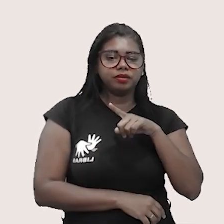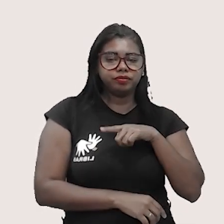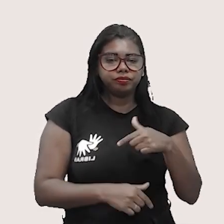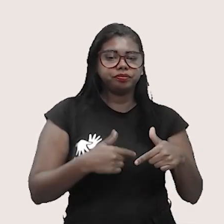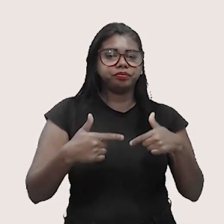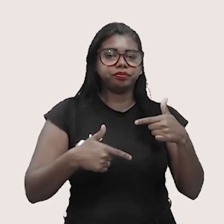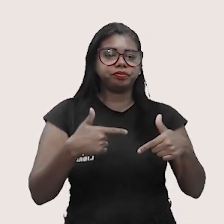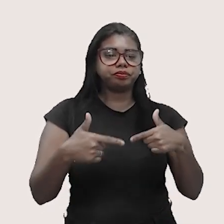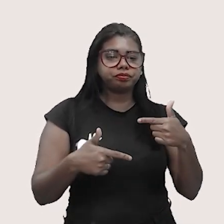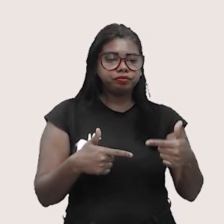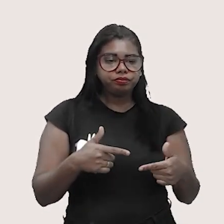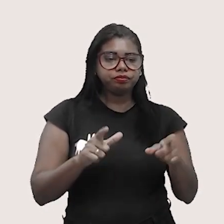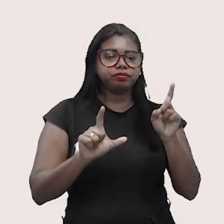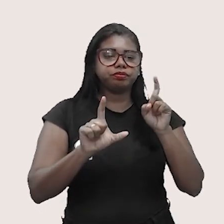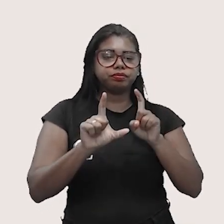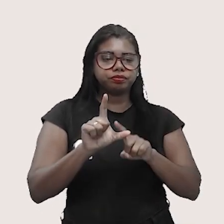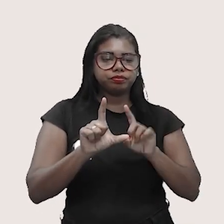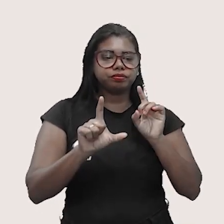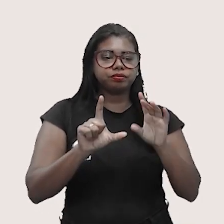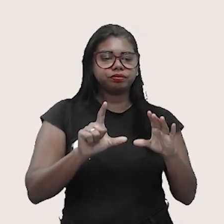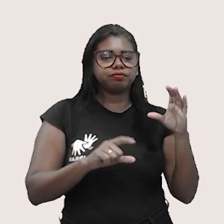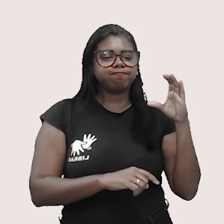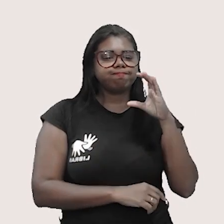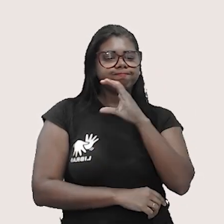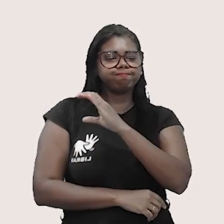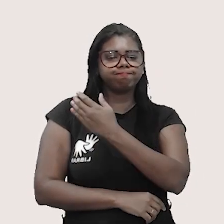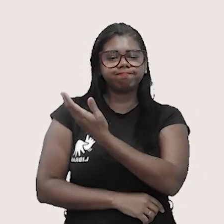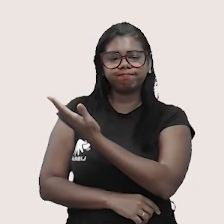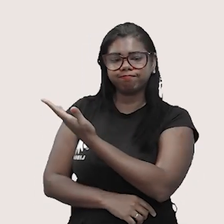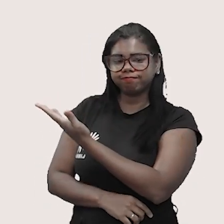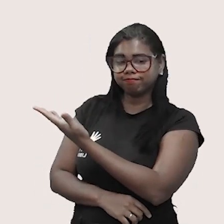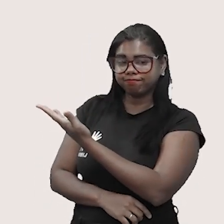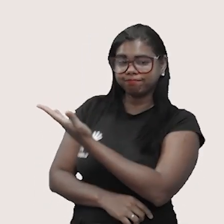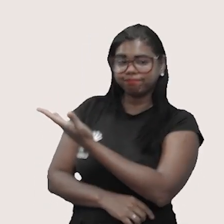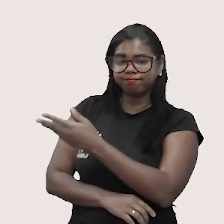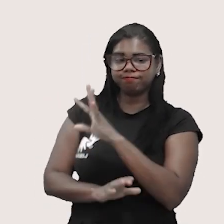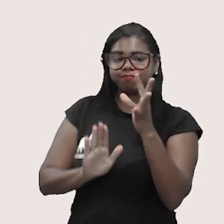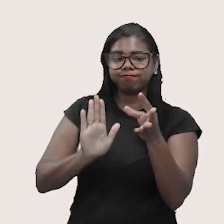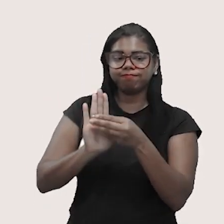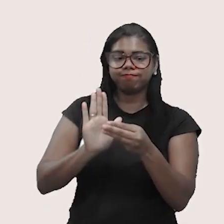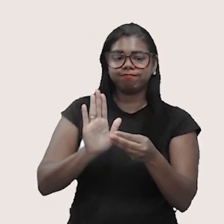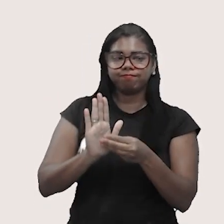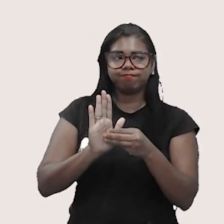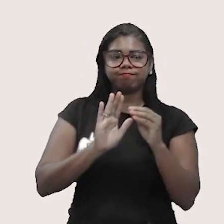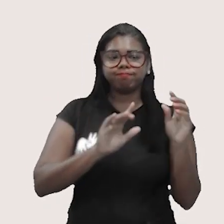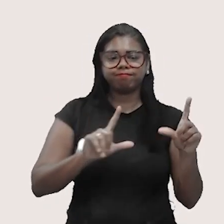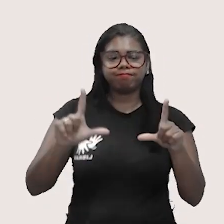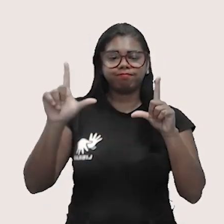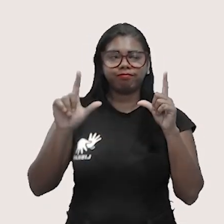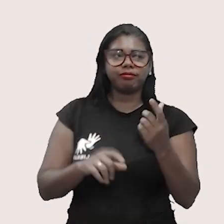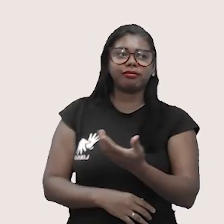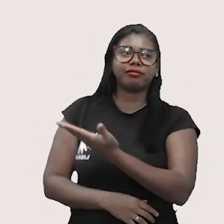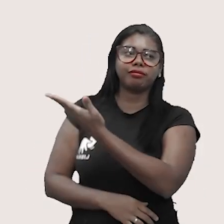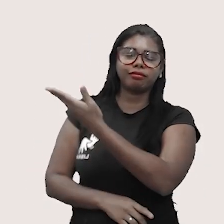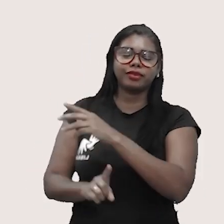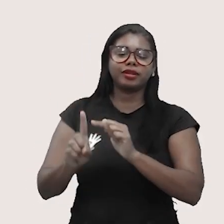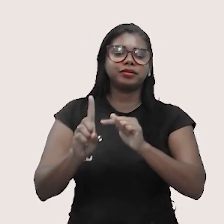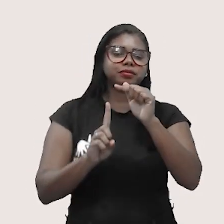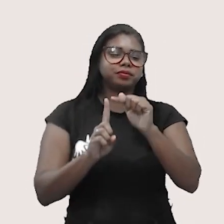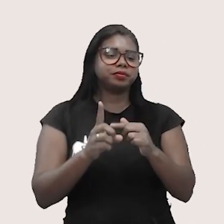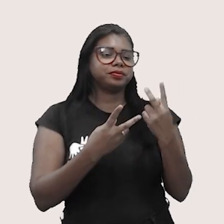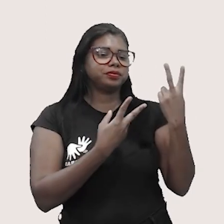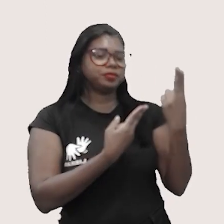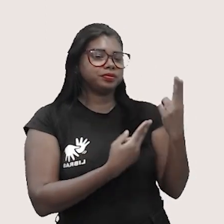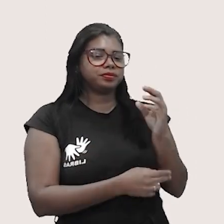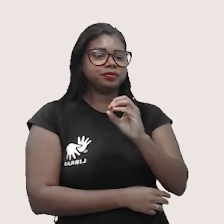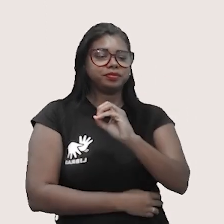dependendo apenas do calor. Então, ó, temos aí esse resumo no quadro, onde temperatura igual a zero, a energia interna